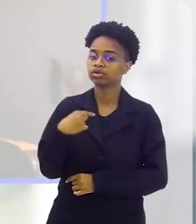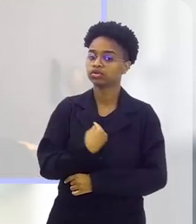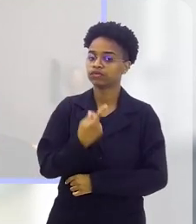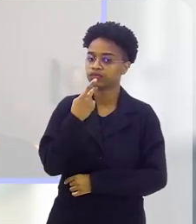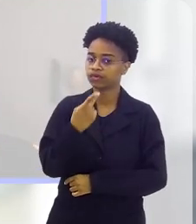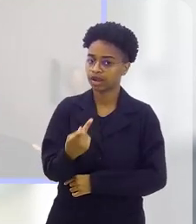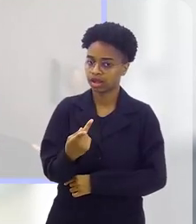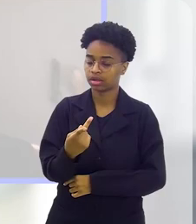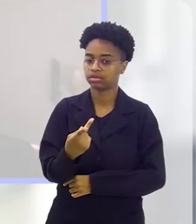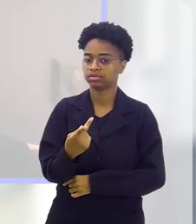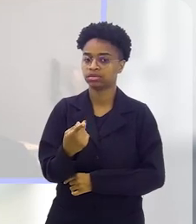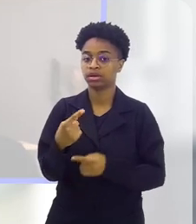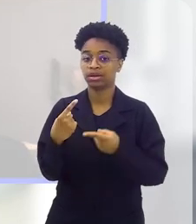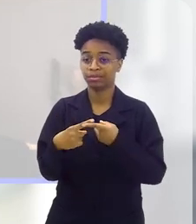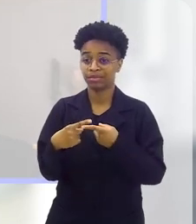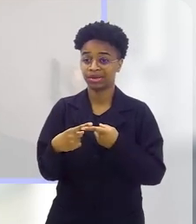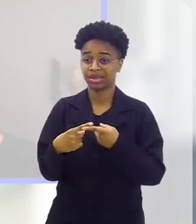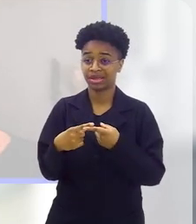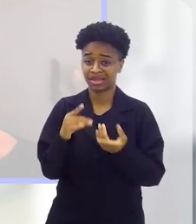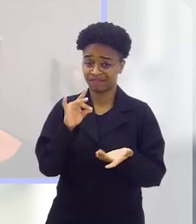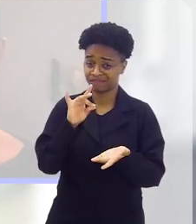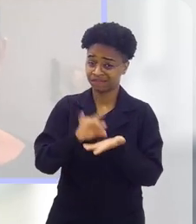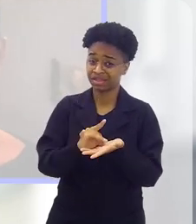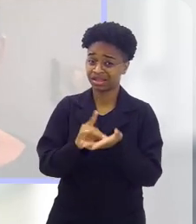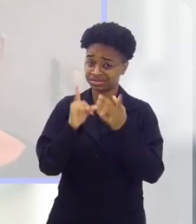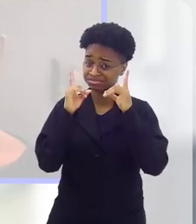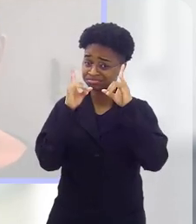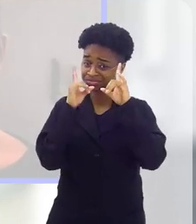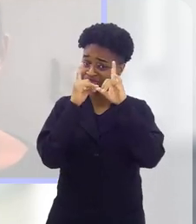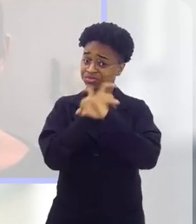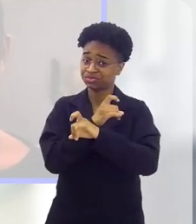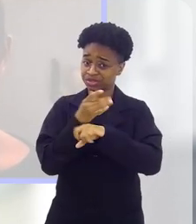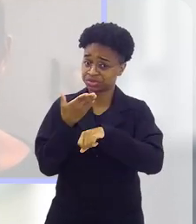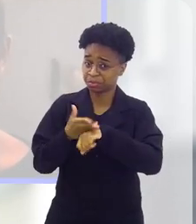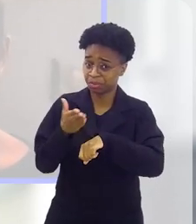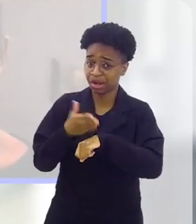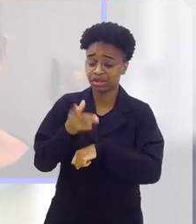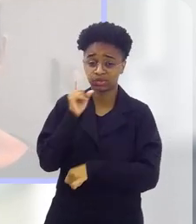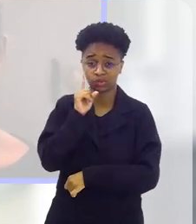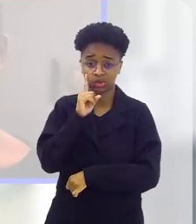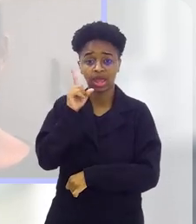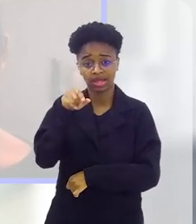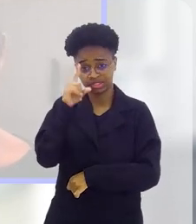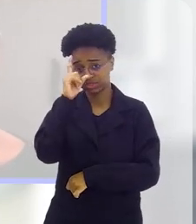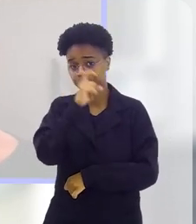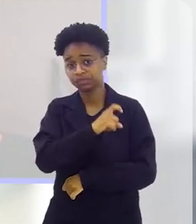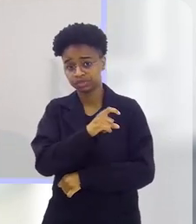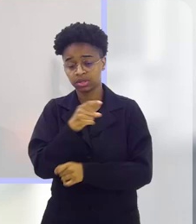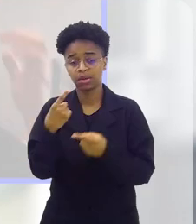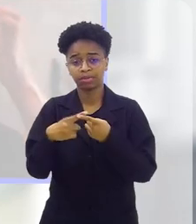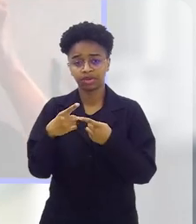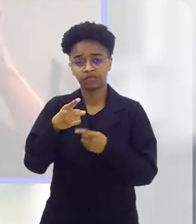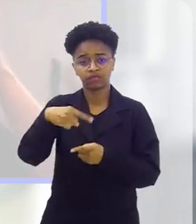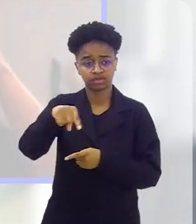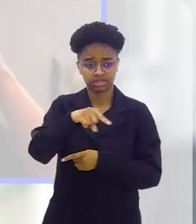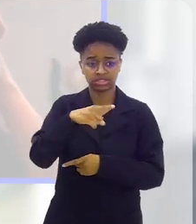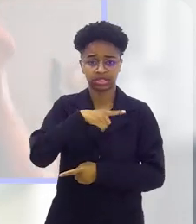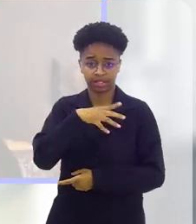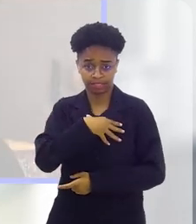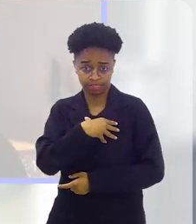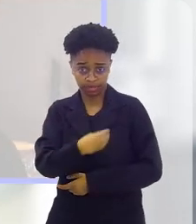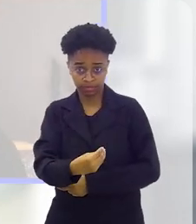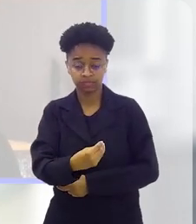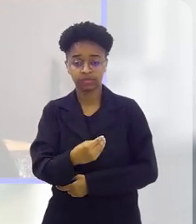falar também que, assim, as realidades são difíceis, né? Na prática, no dia a dia, é difícil, né? Vocês que são